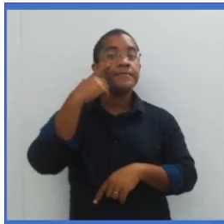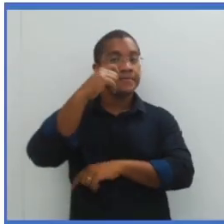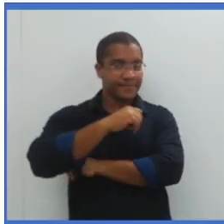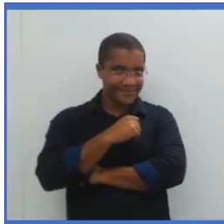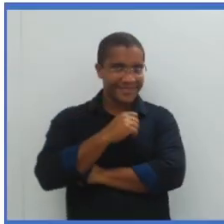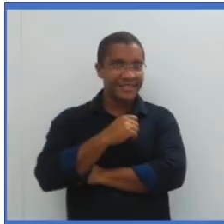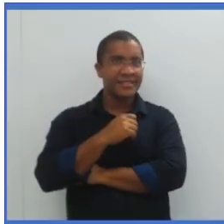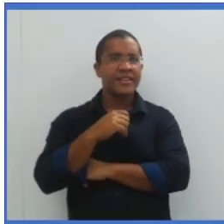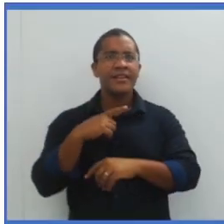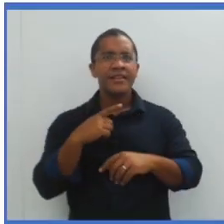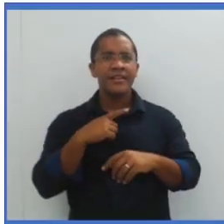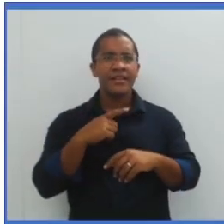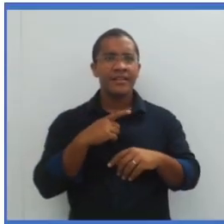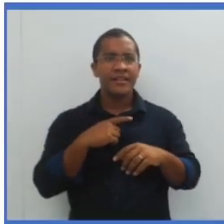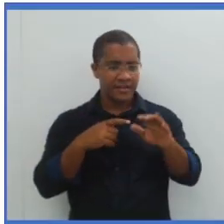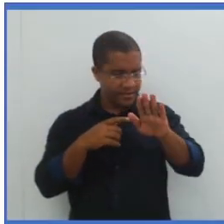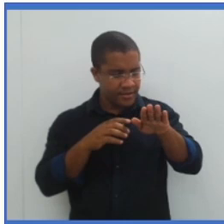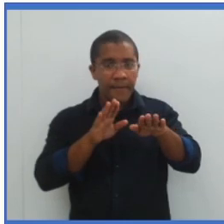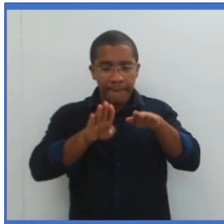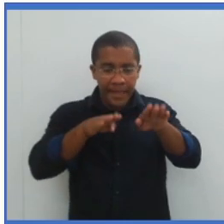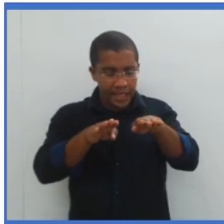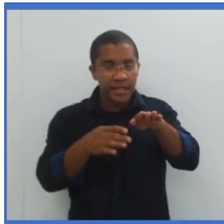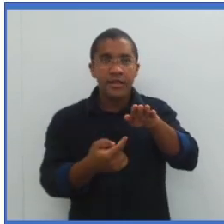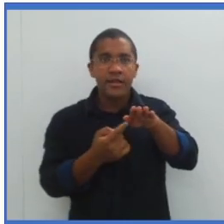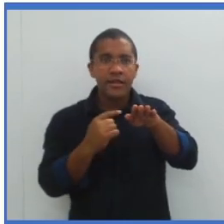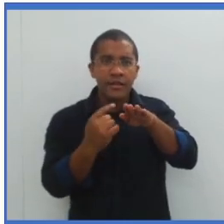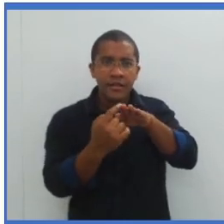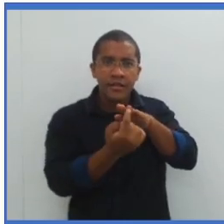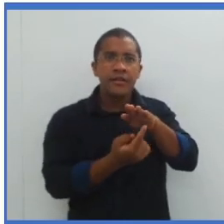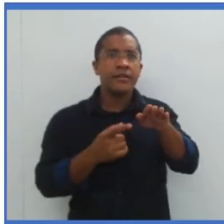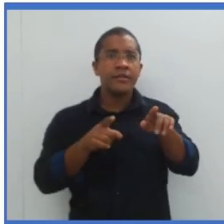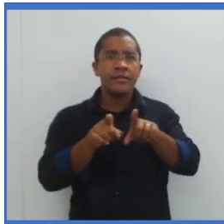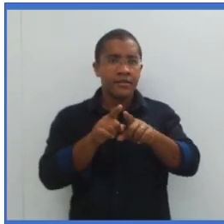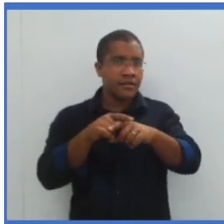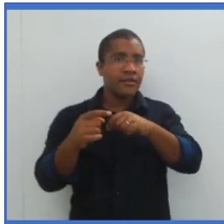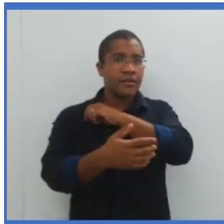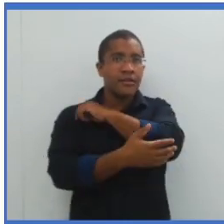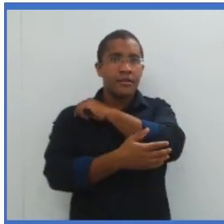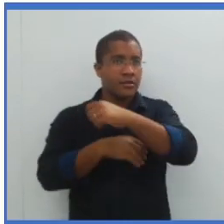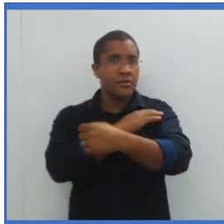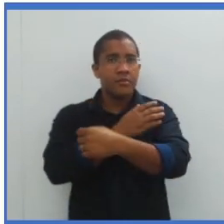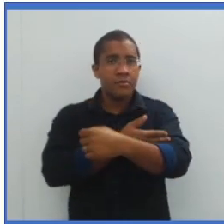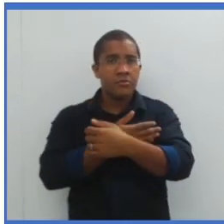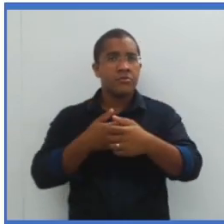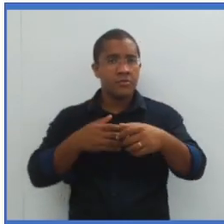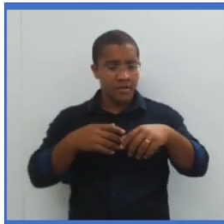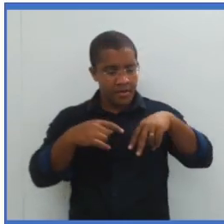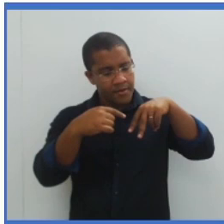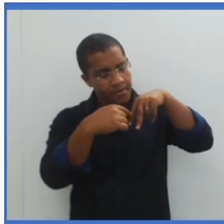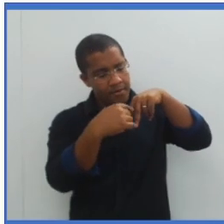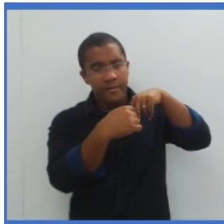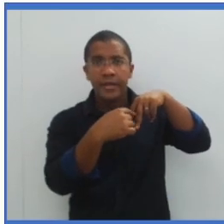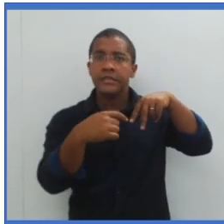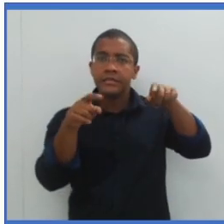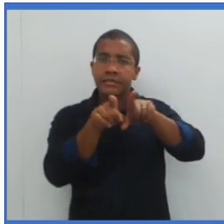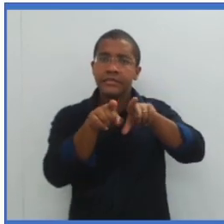Vamos para o calcanhar. Vamos para as pontinhas dos pés, dos dedos. E vamos para músculos da batata da perna.